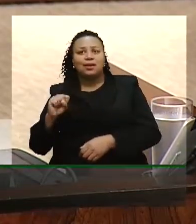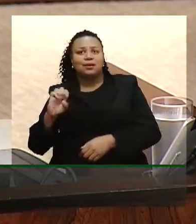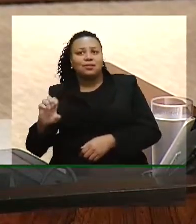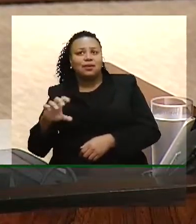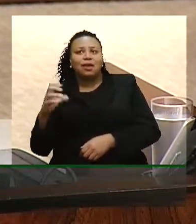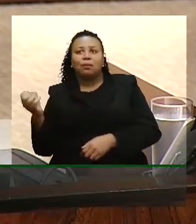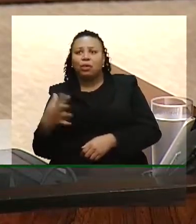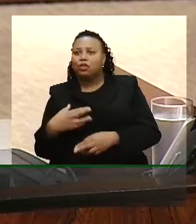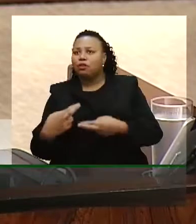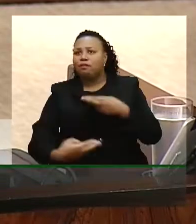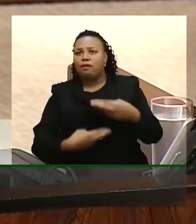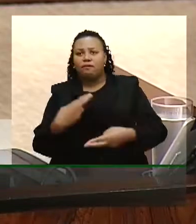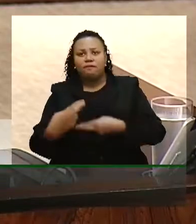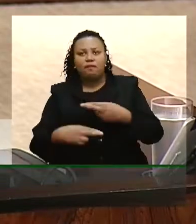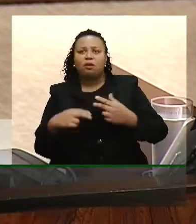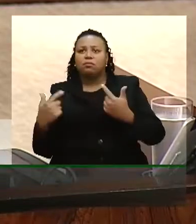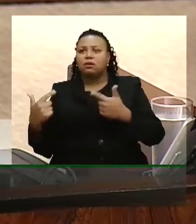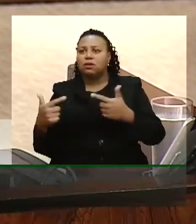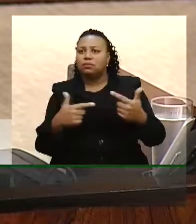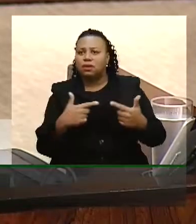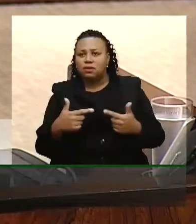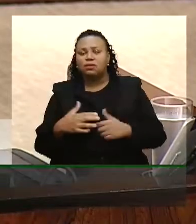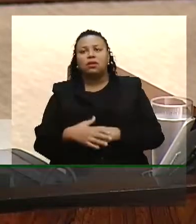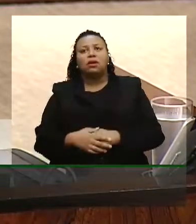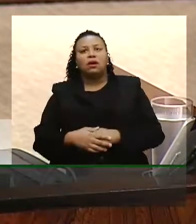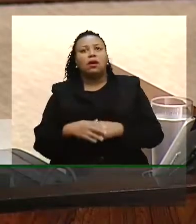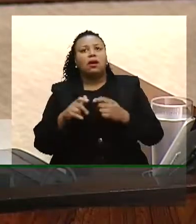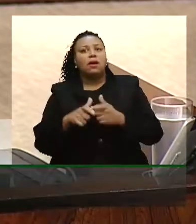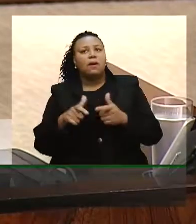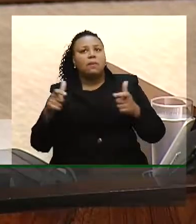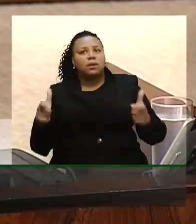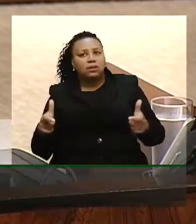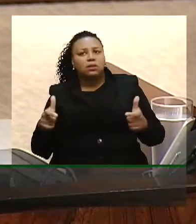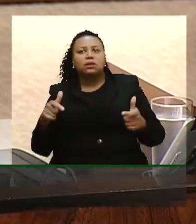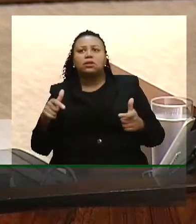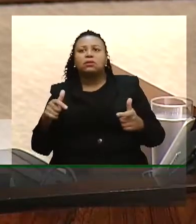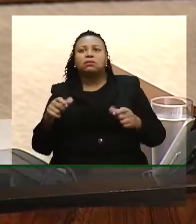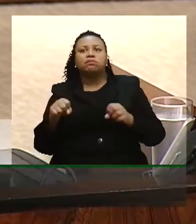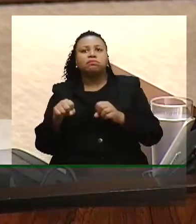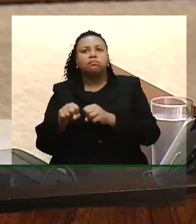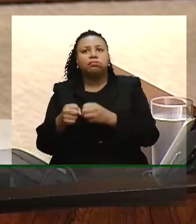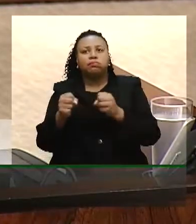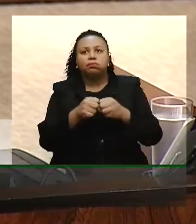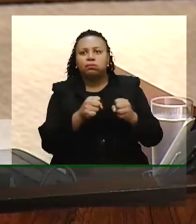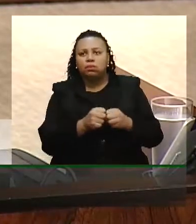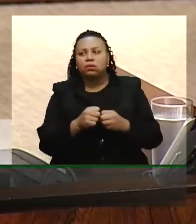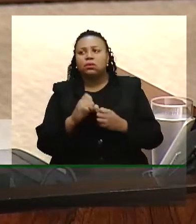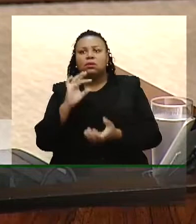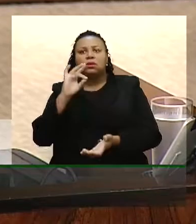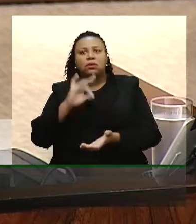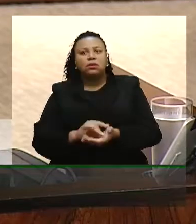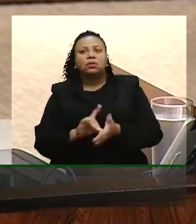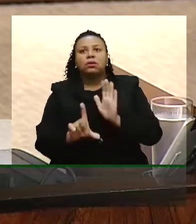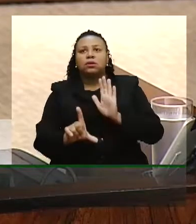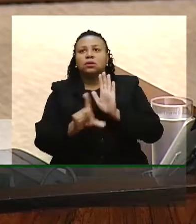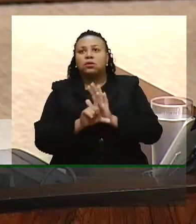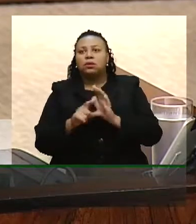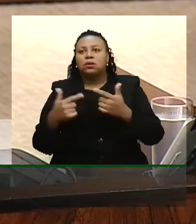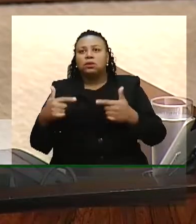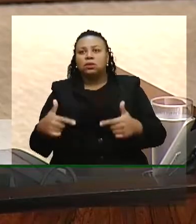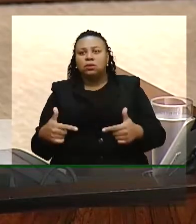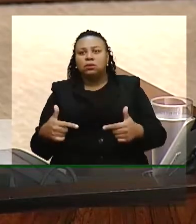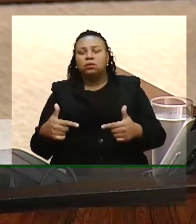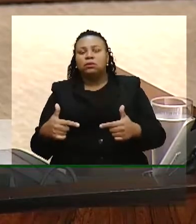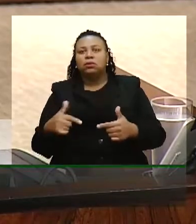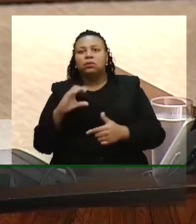nova reforma trabalhista, ampliando os desmontes da Consolidação das Leis do Trabalho,